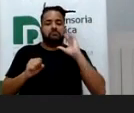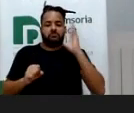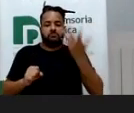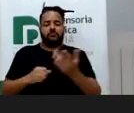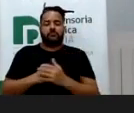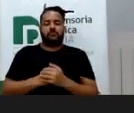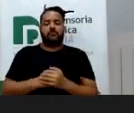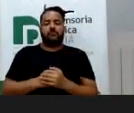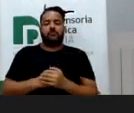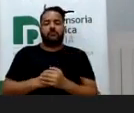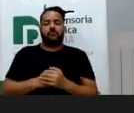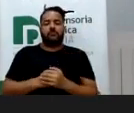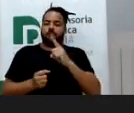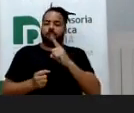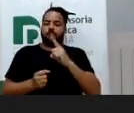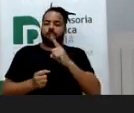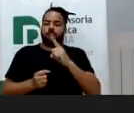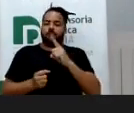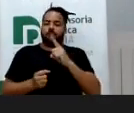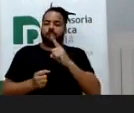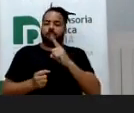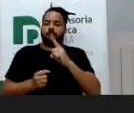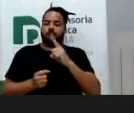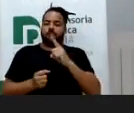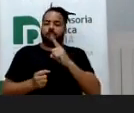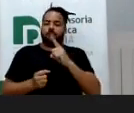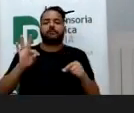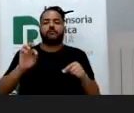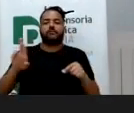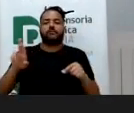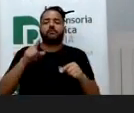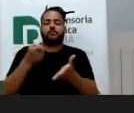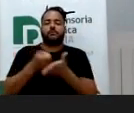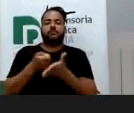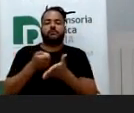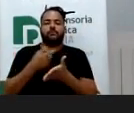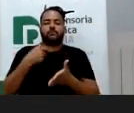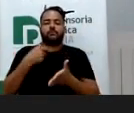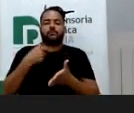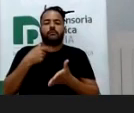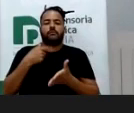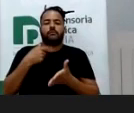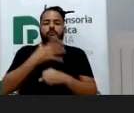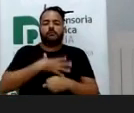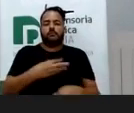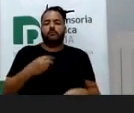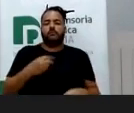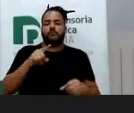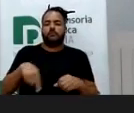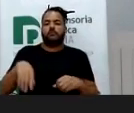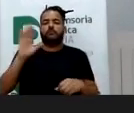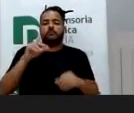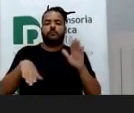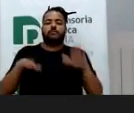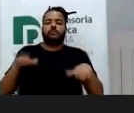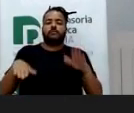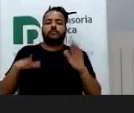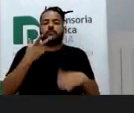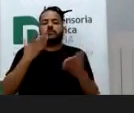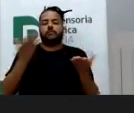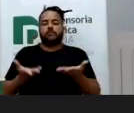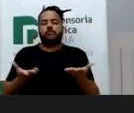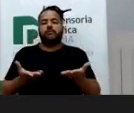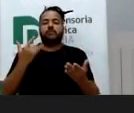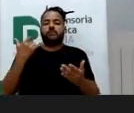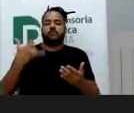A gente tem ali, ó, nesse mistério, os pais têm o dever de supervisionar o uso da internet pelos filhos, o qual será mais ou menos amplo a